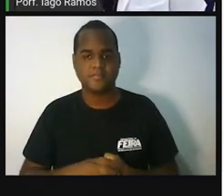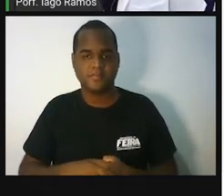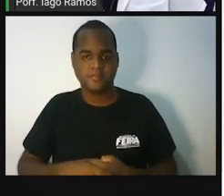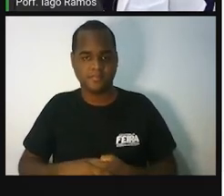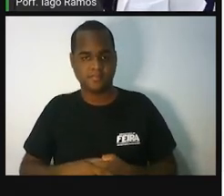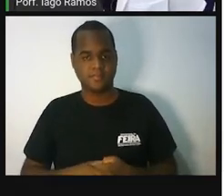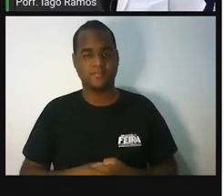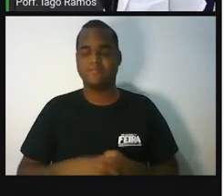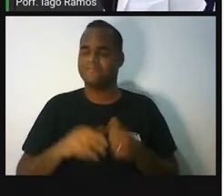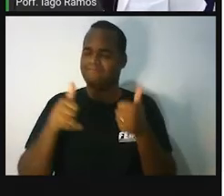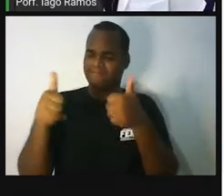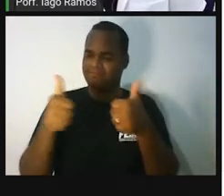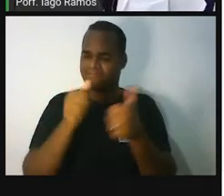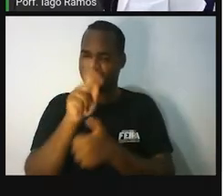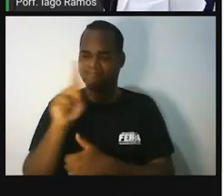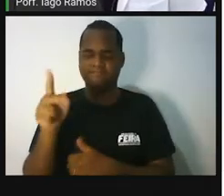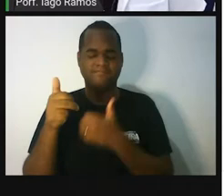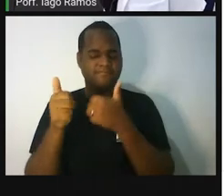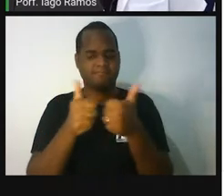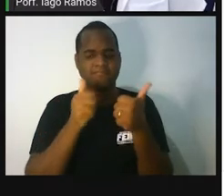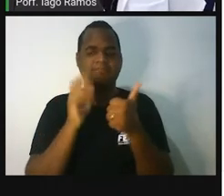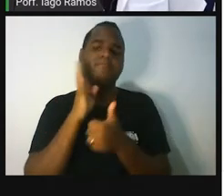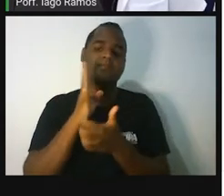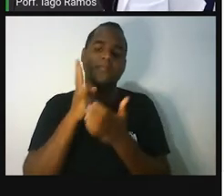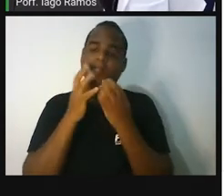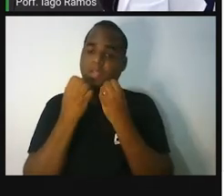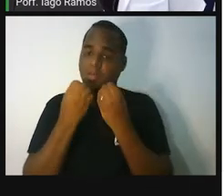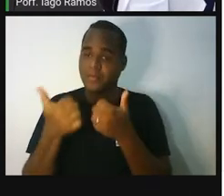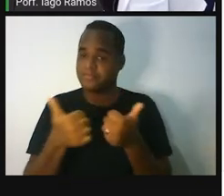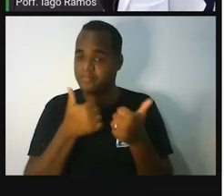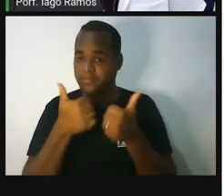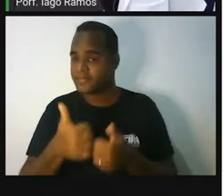Massa, professor! Bacana! Beleza!